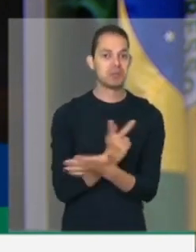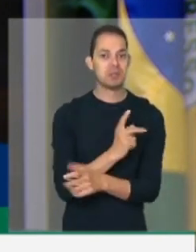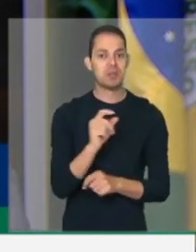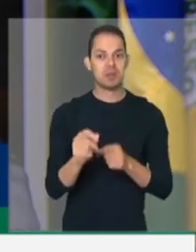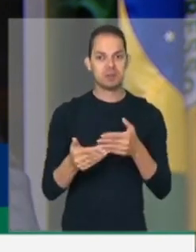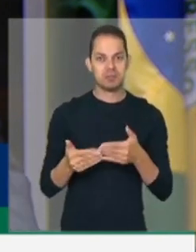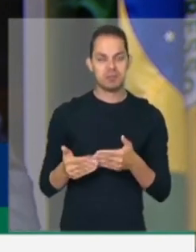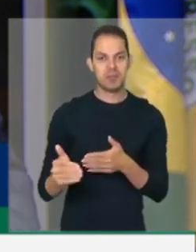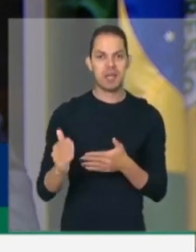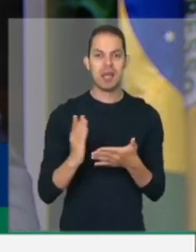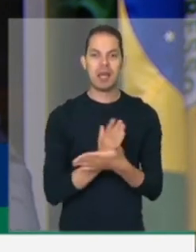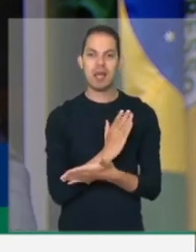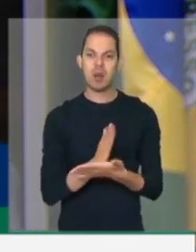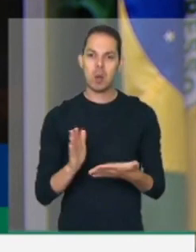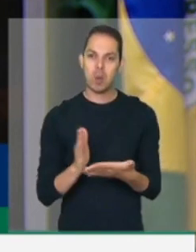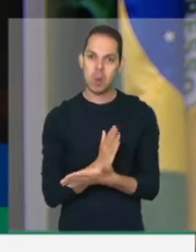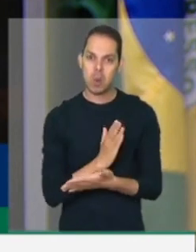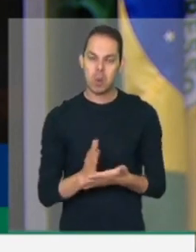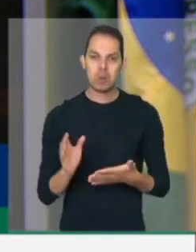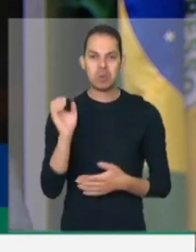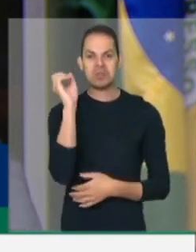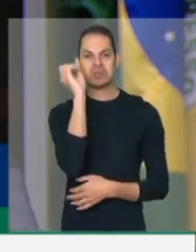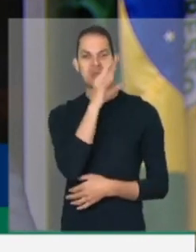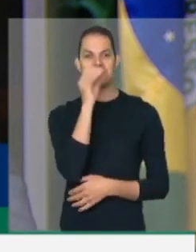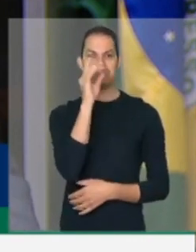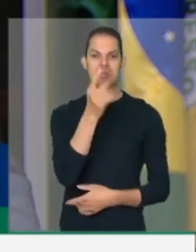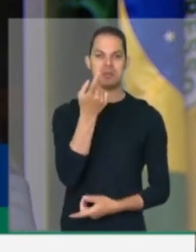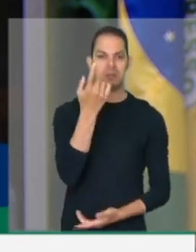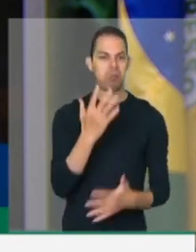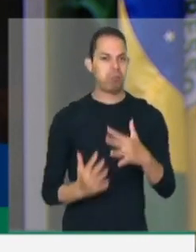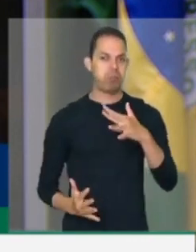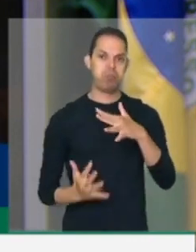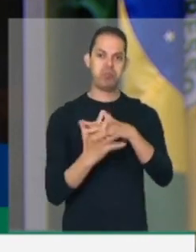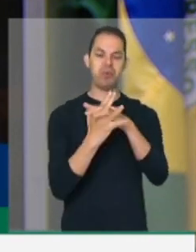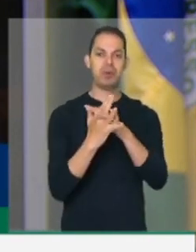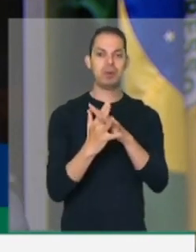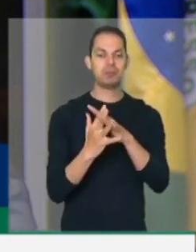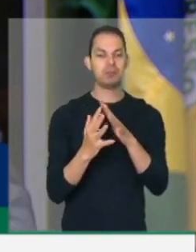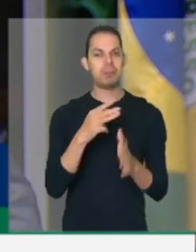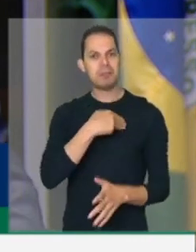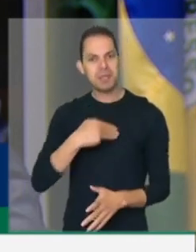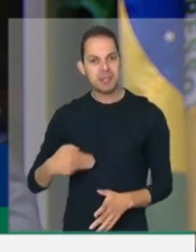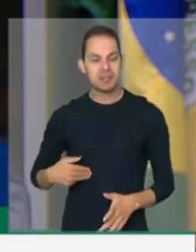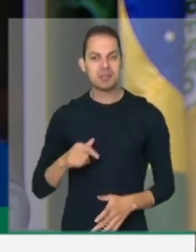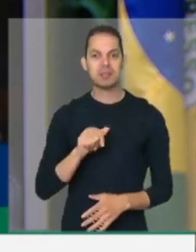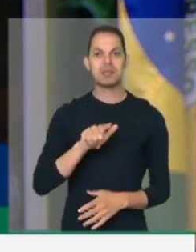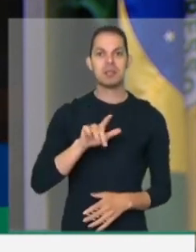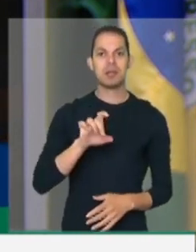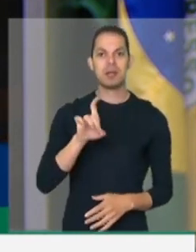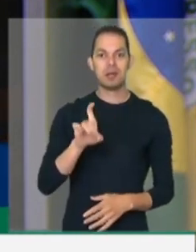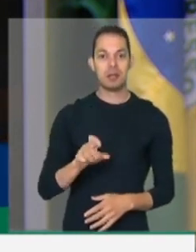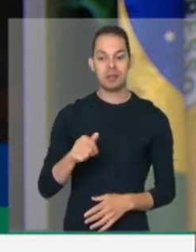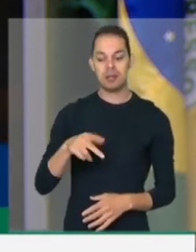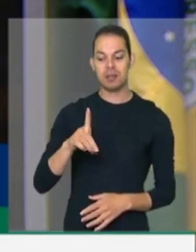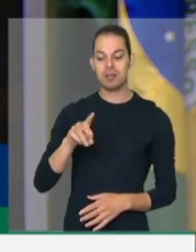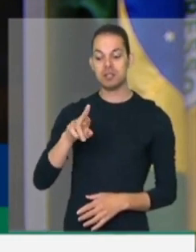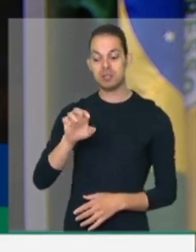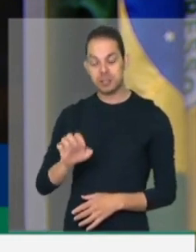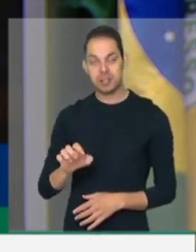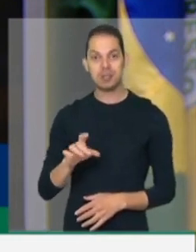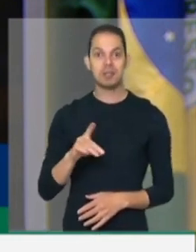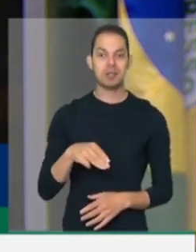determinados excessos que vêm acontecendo pelo ministro Alexandre de Moraes, que ele é vítima,